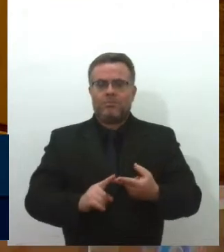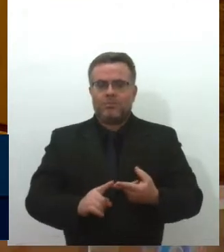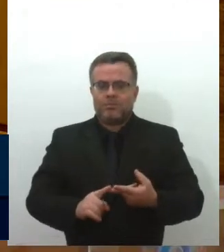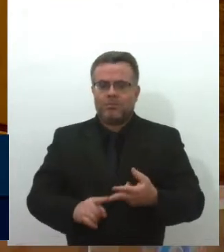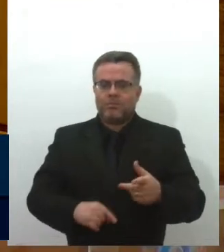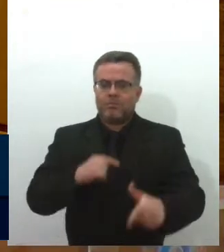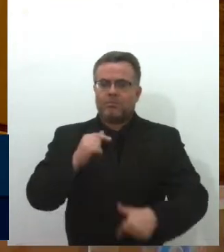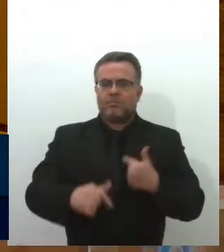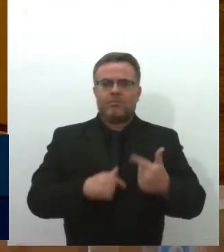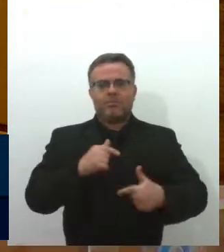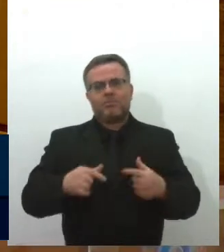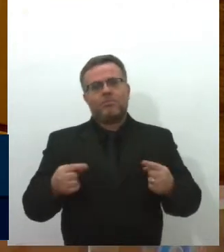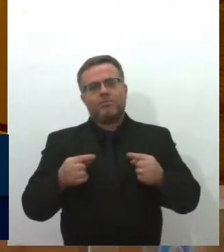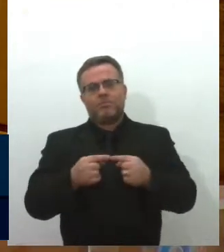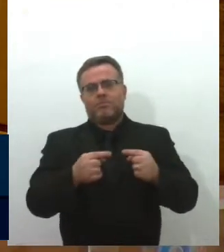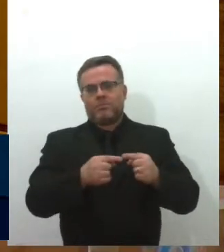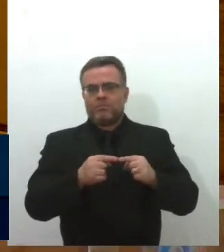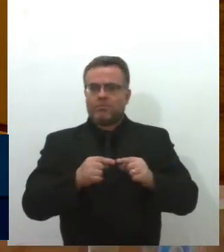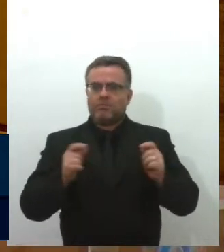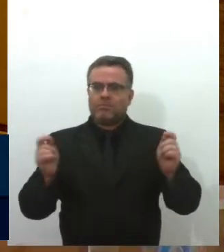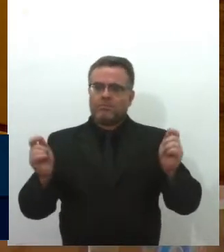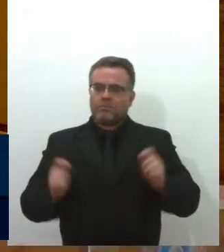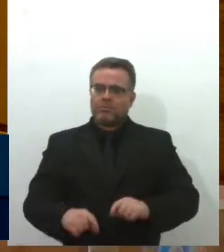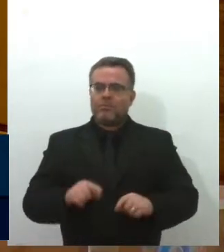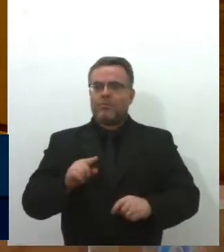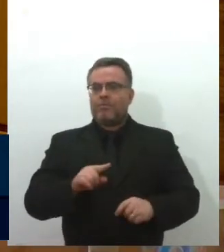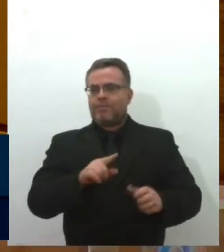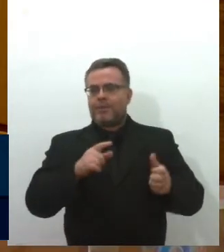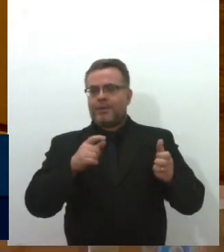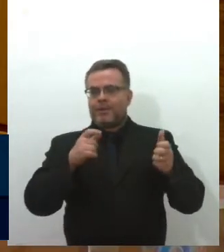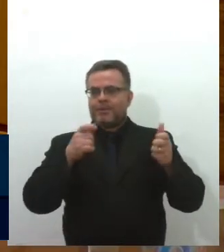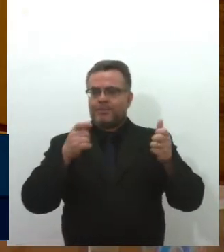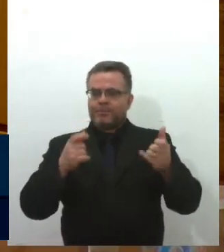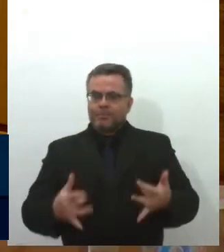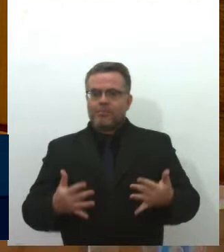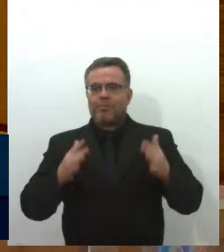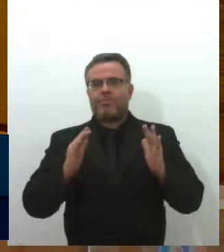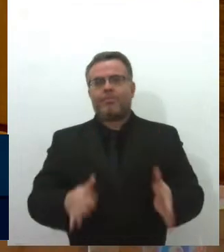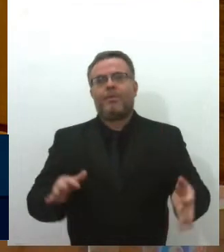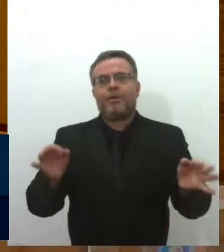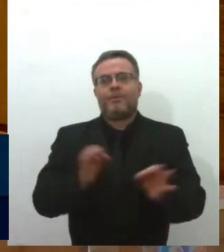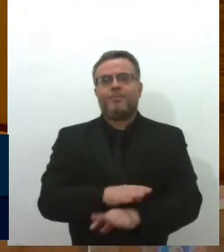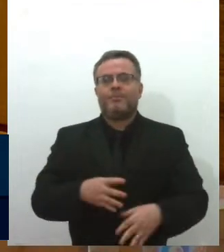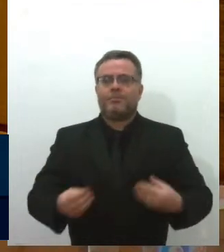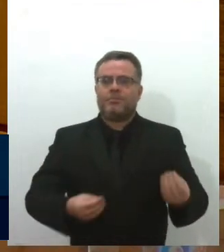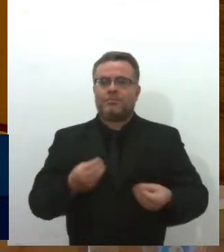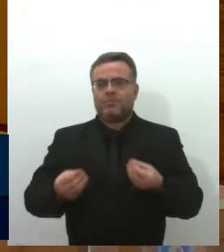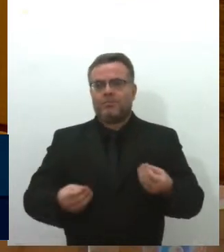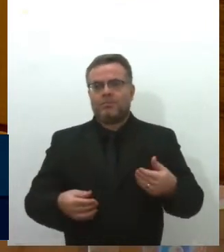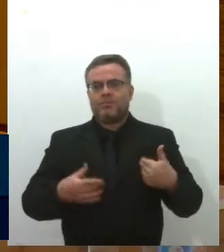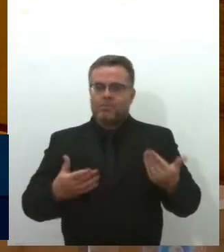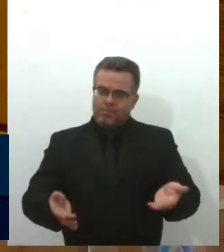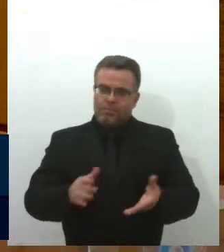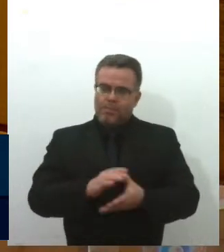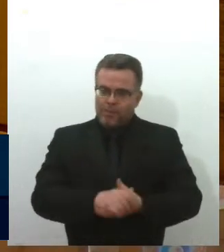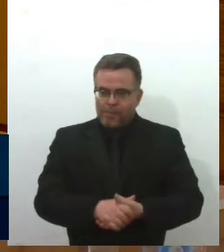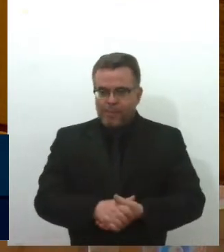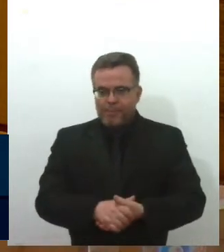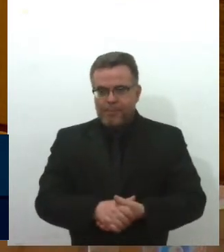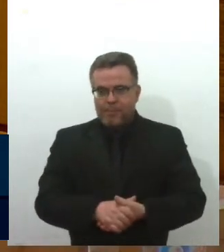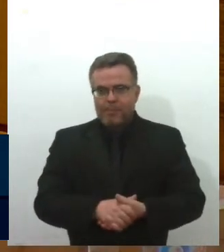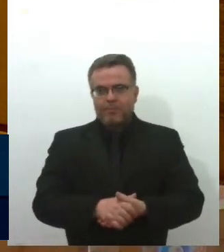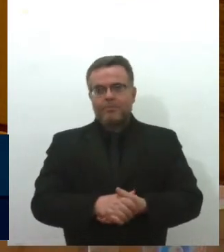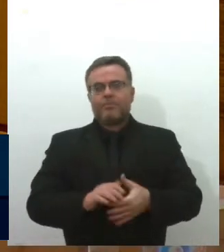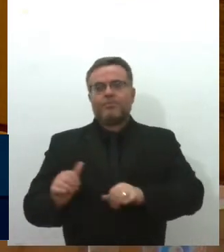eu diria, como ele, o próprio Reinaldo no depoimento dele coloca, de transformação